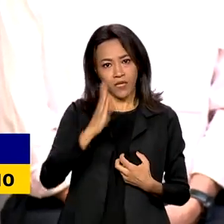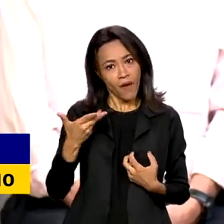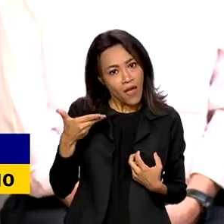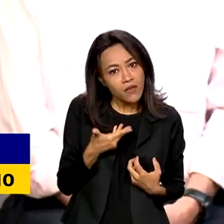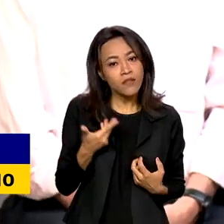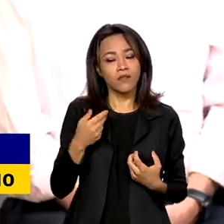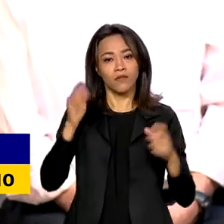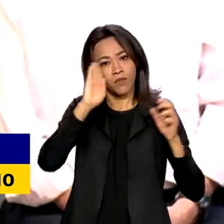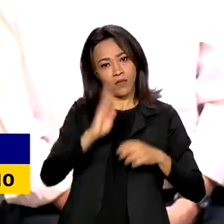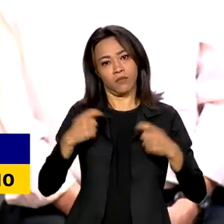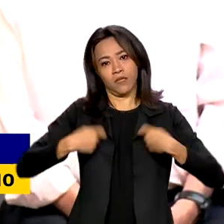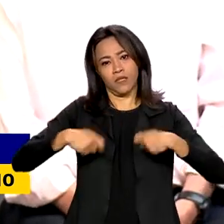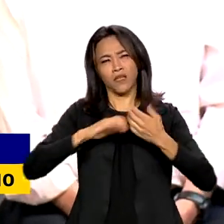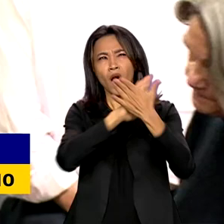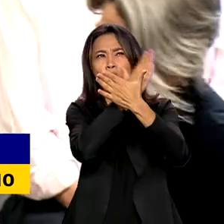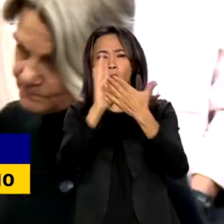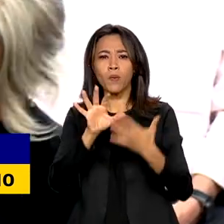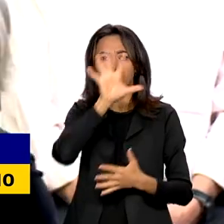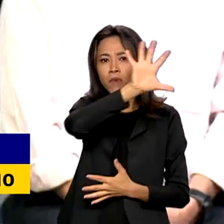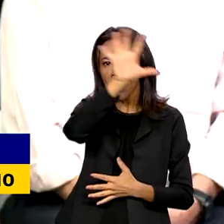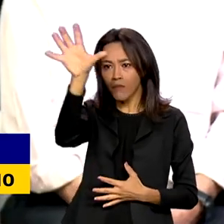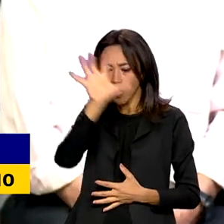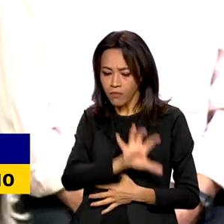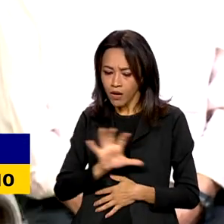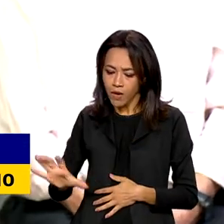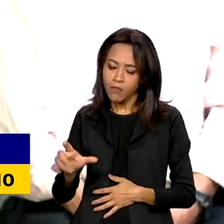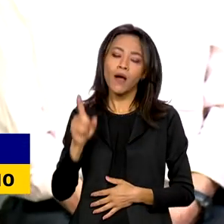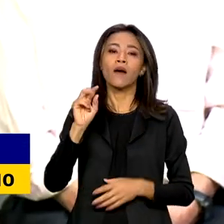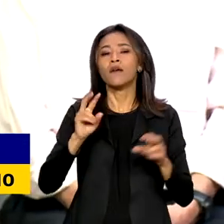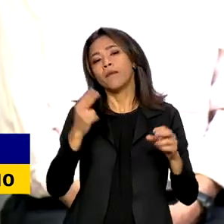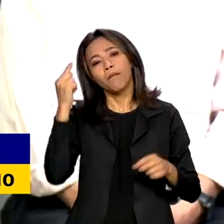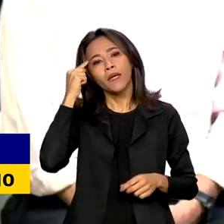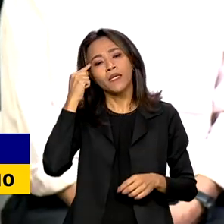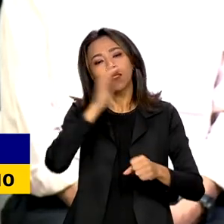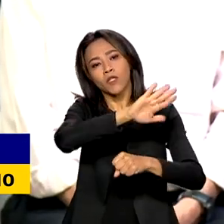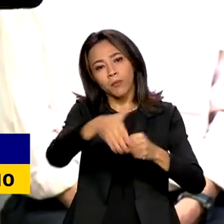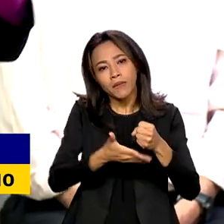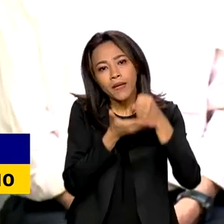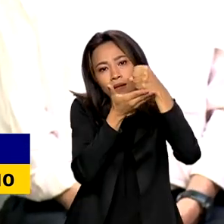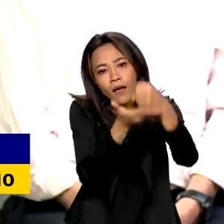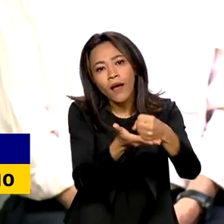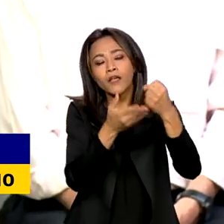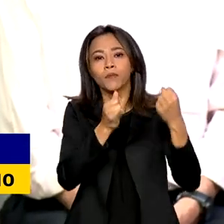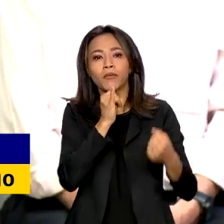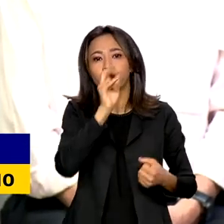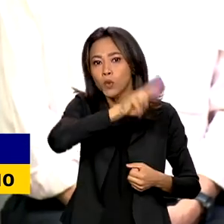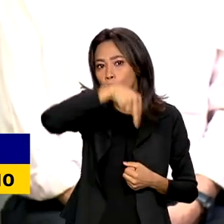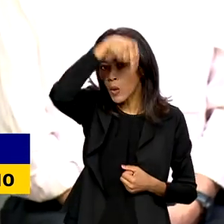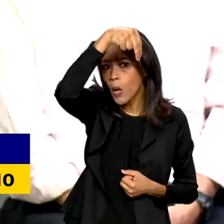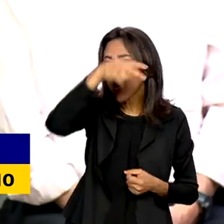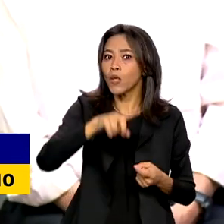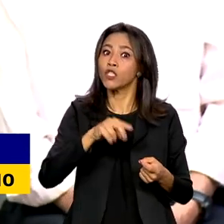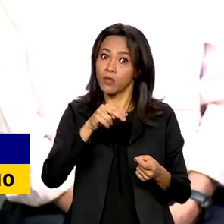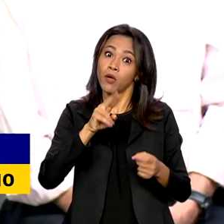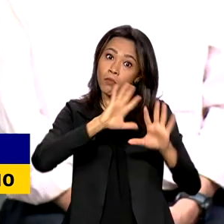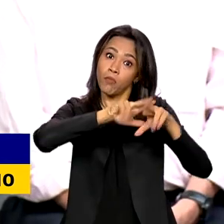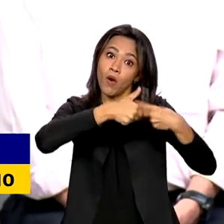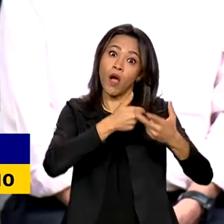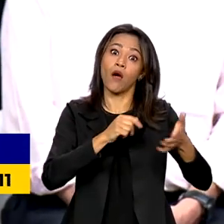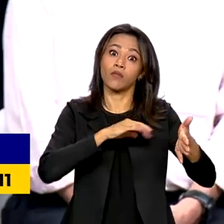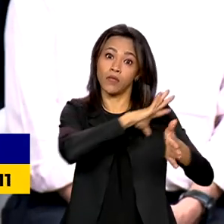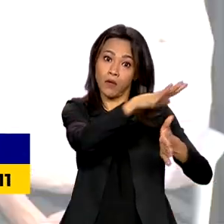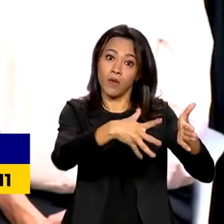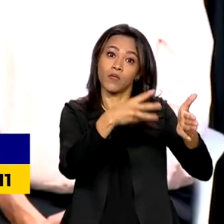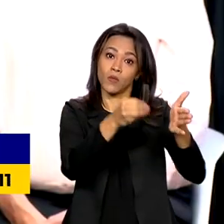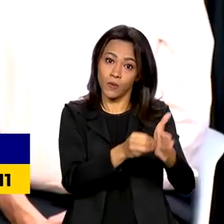Brasil precisa. Em algumas regiões, entra a questão da sustentabilidade do meio ambiente, como no caso do Norte, por conta da Amazônia e assim